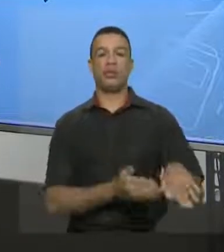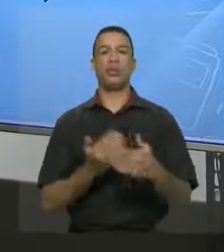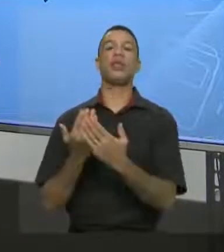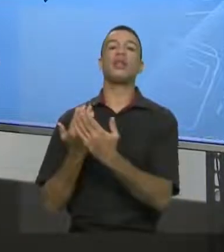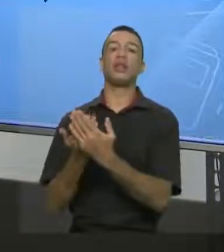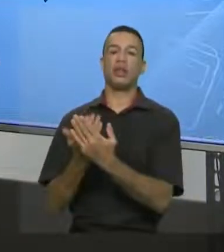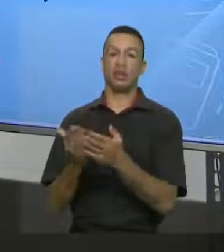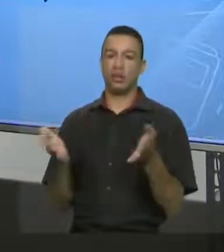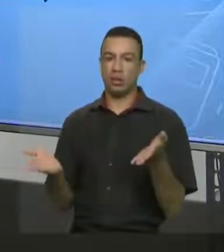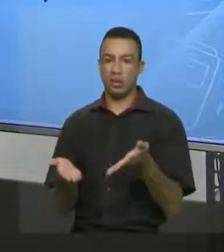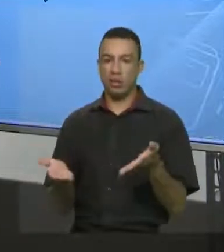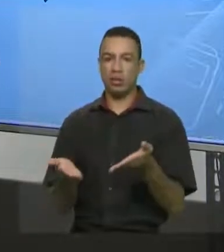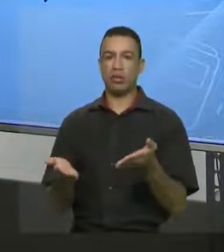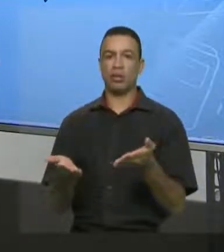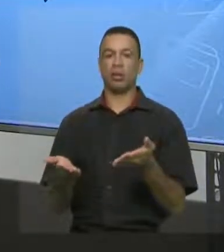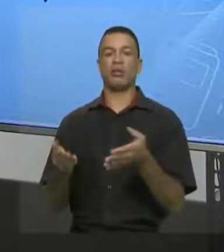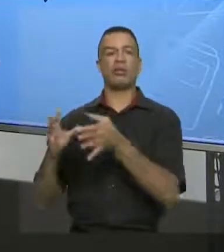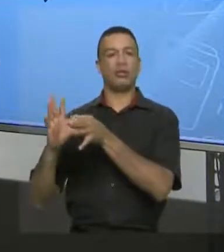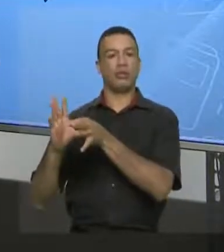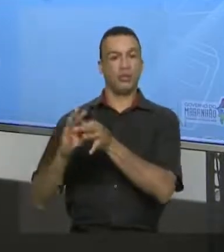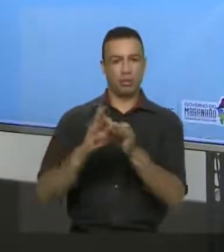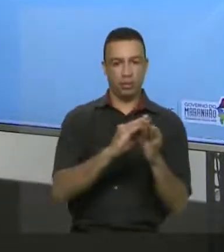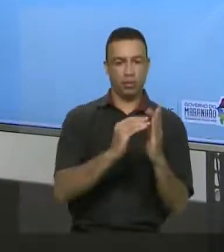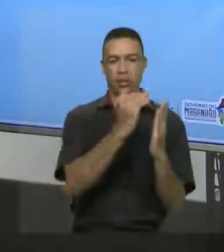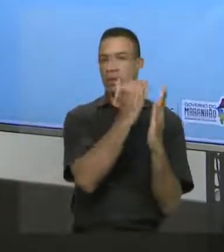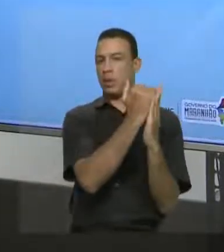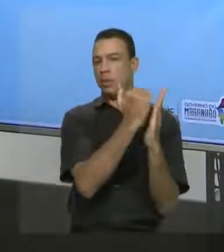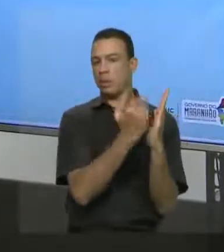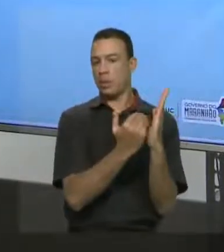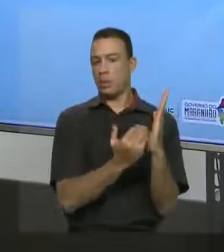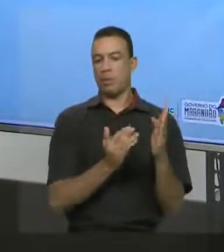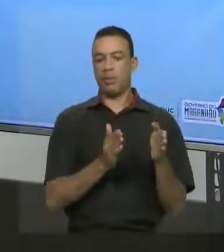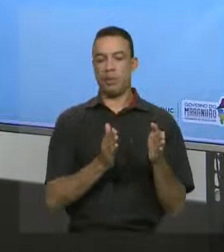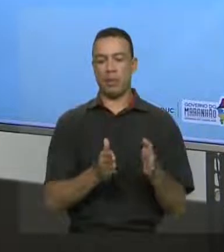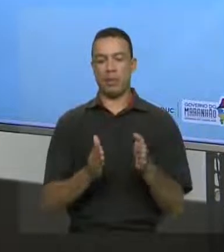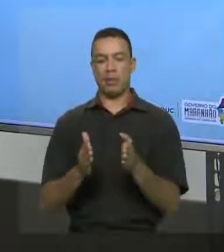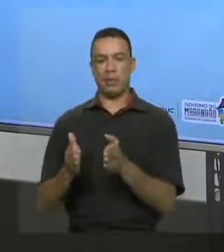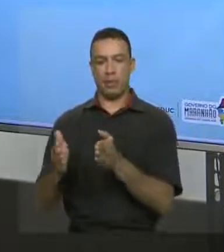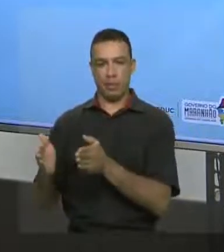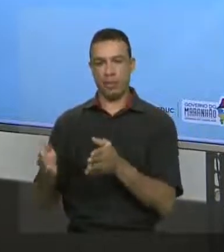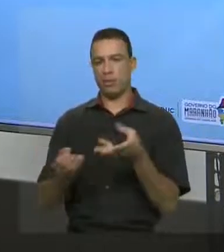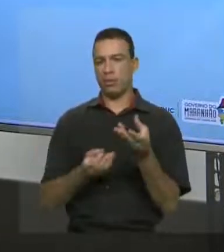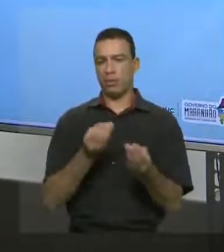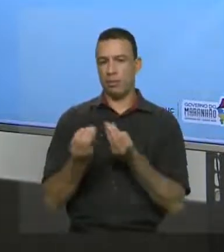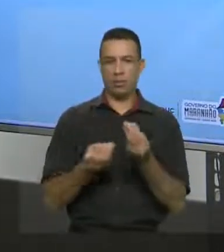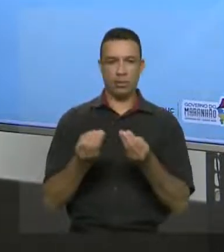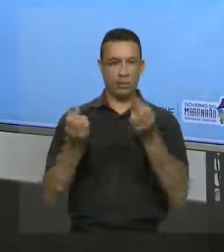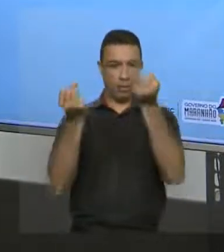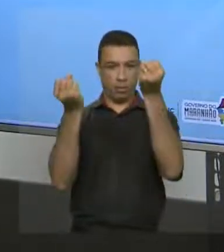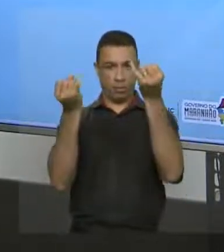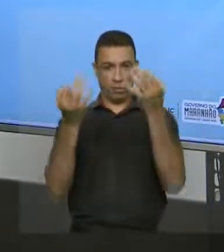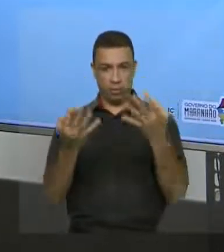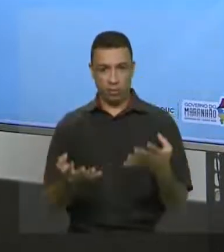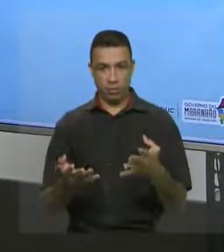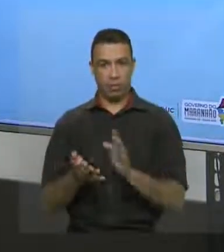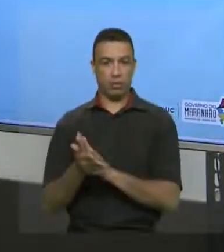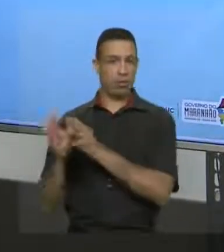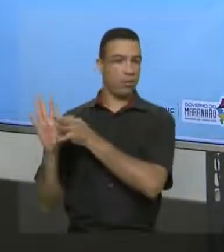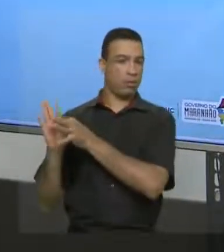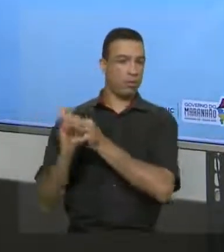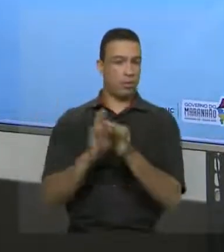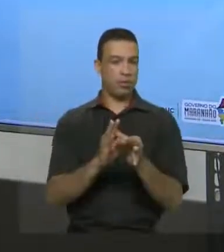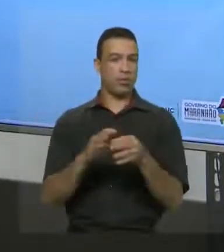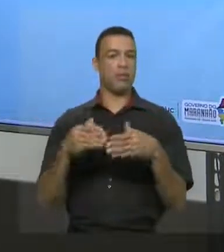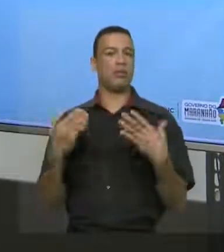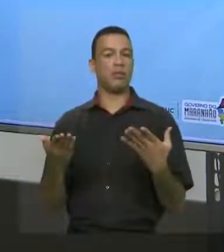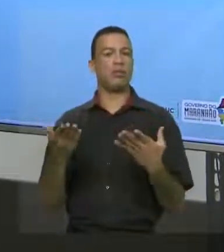coesão sequencial. O que será isso? O que que seria isso? Vamos falar sobre esse tipo de coesão,